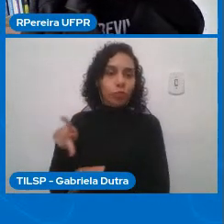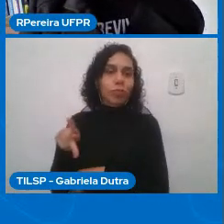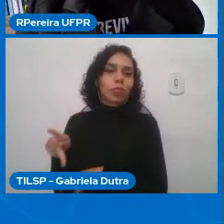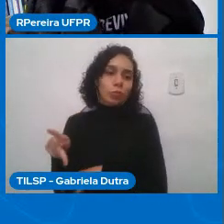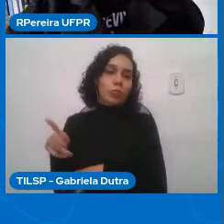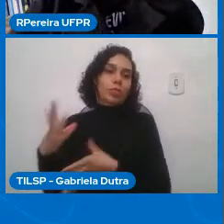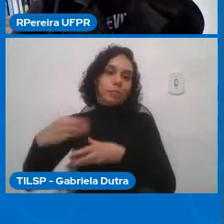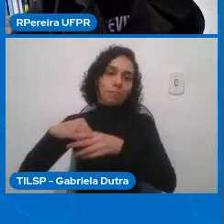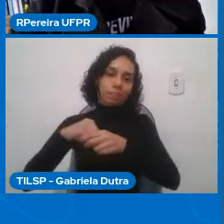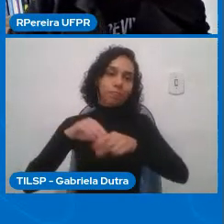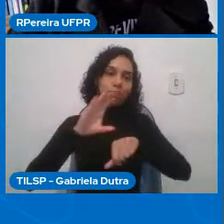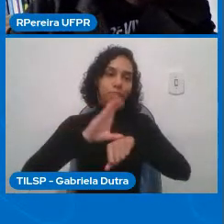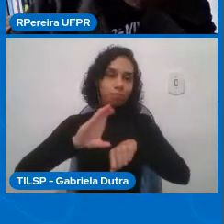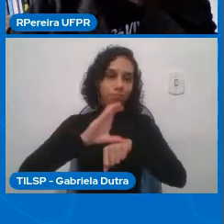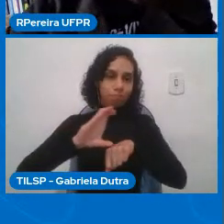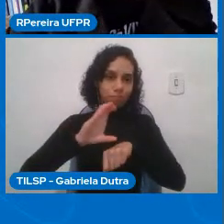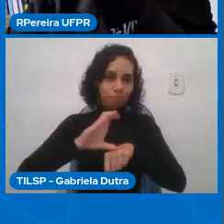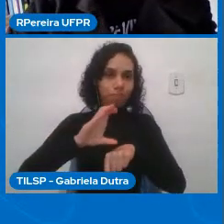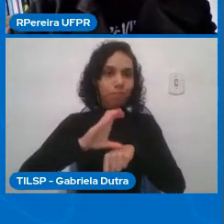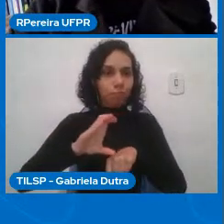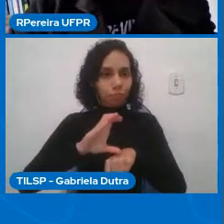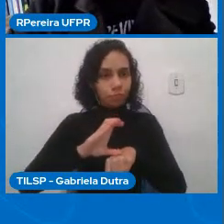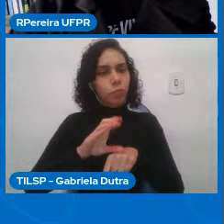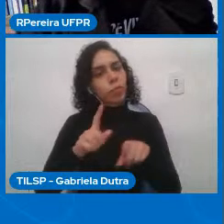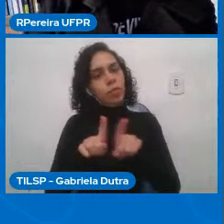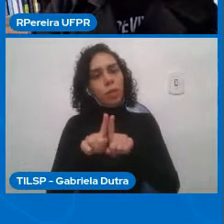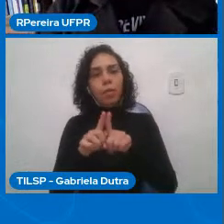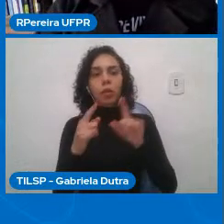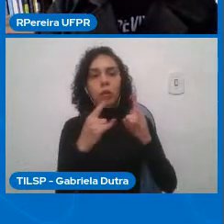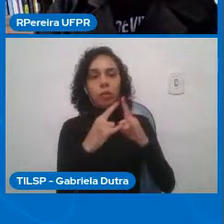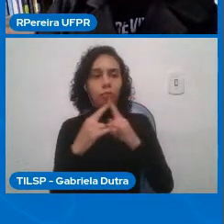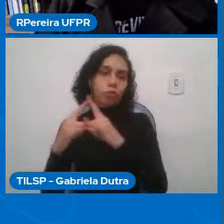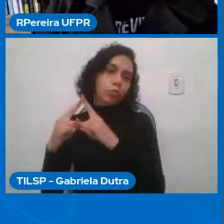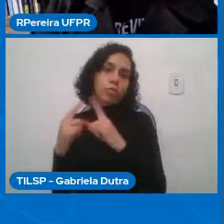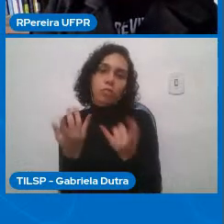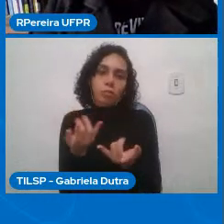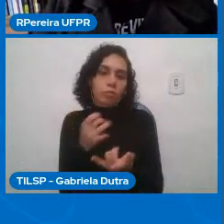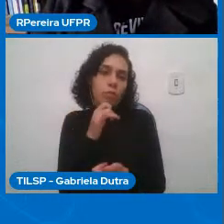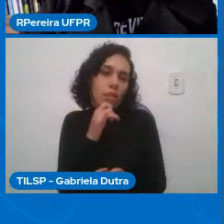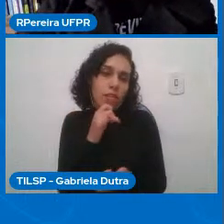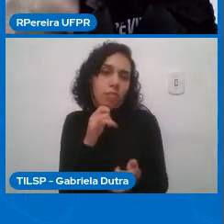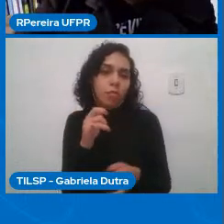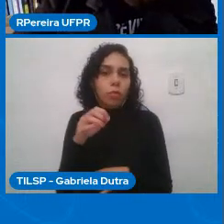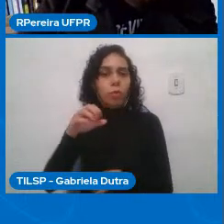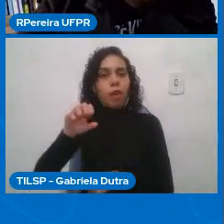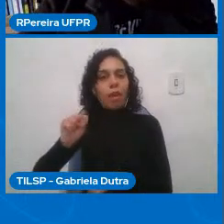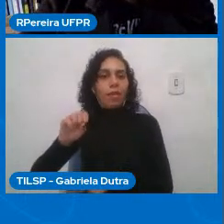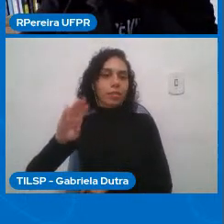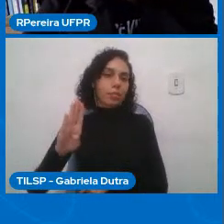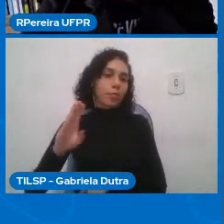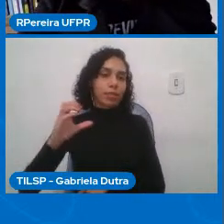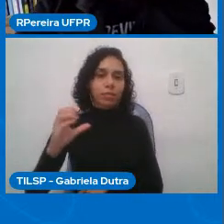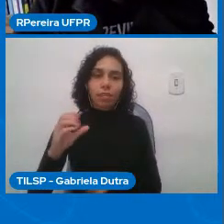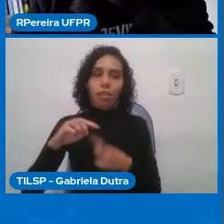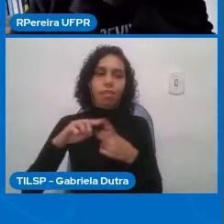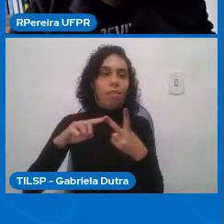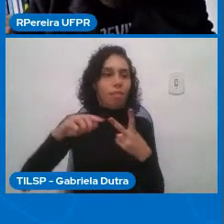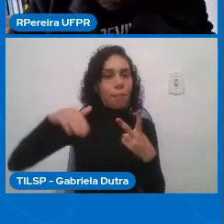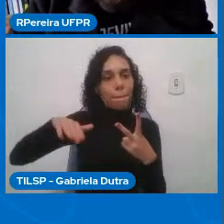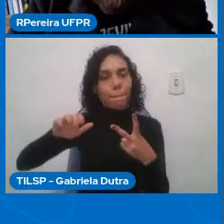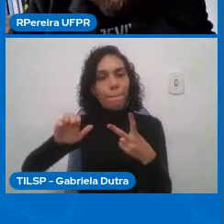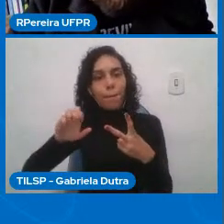e organizações como a própria SBC e ACM e etc MEC e todo mundo que